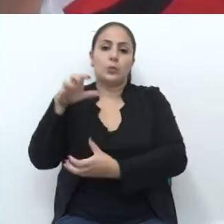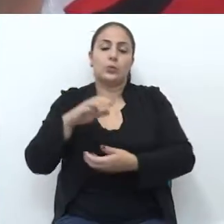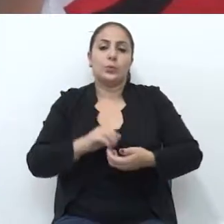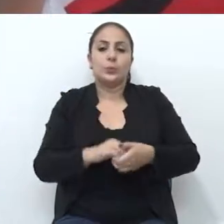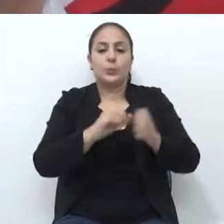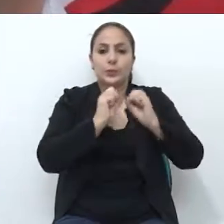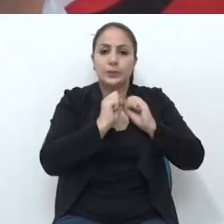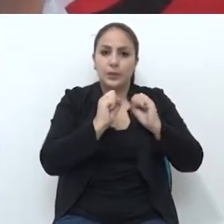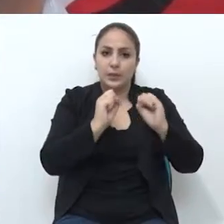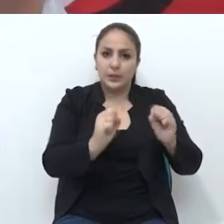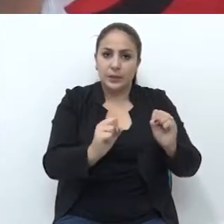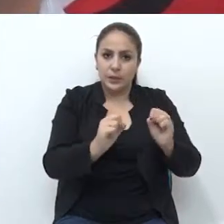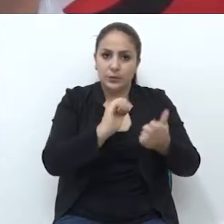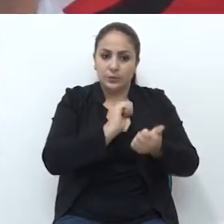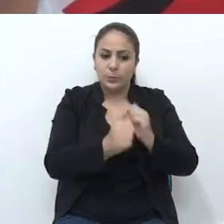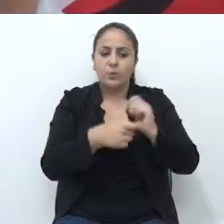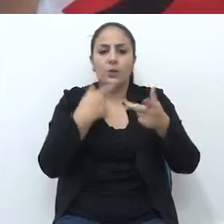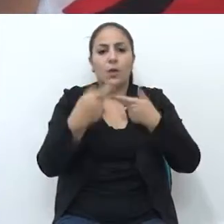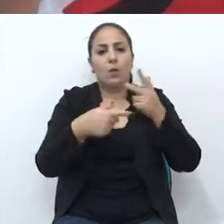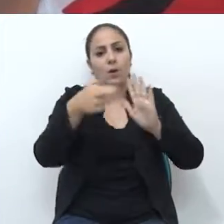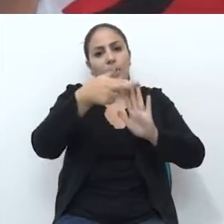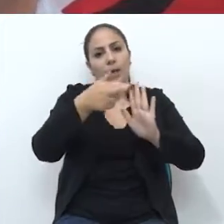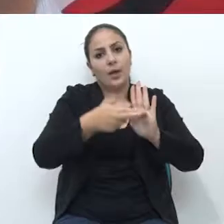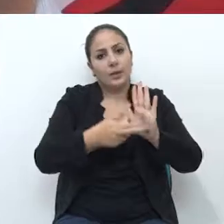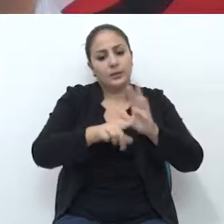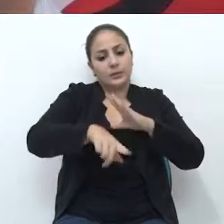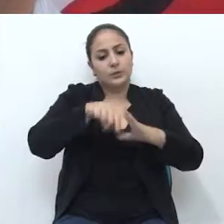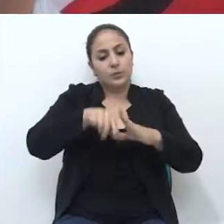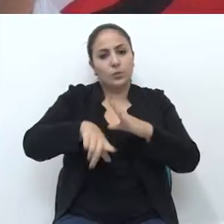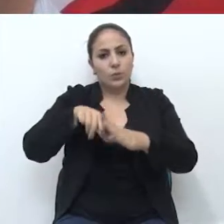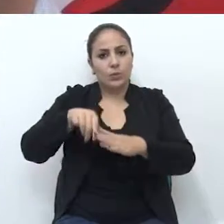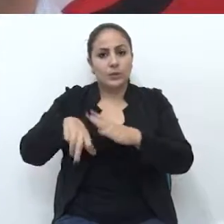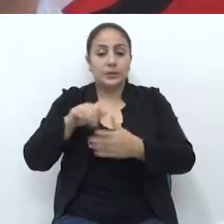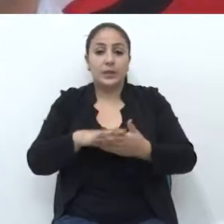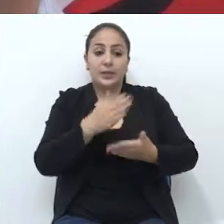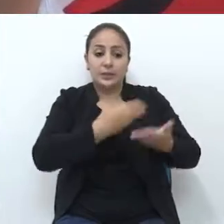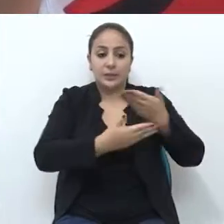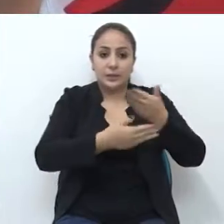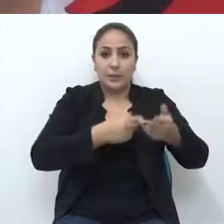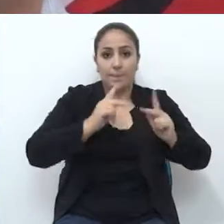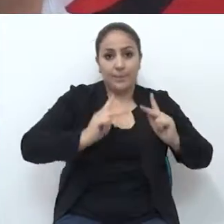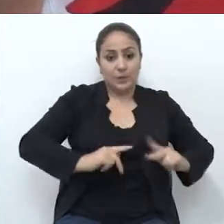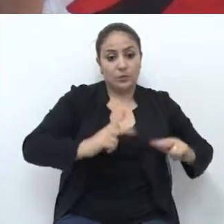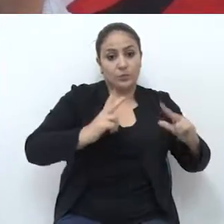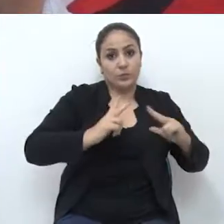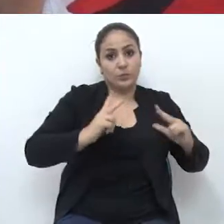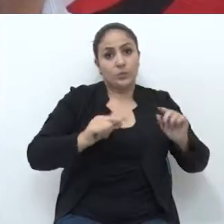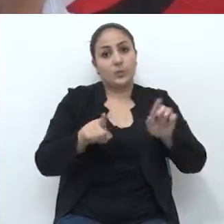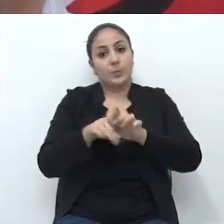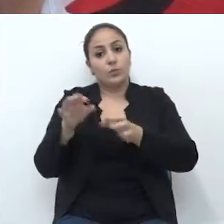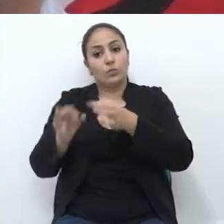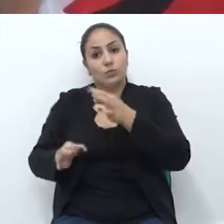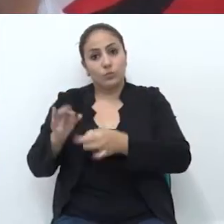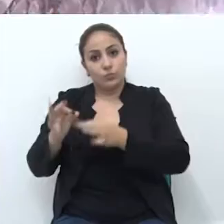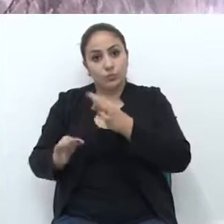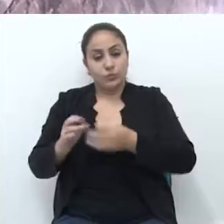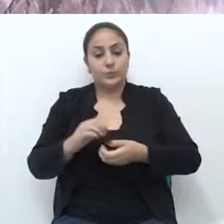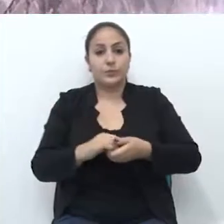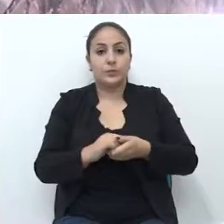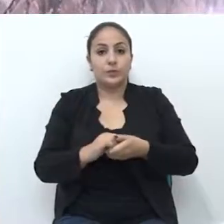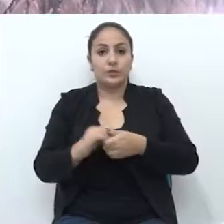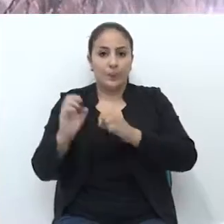secretário extraordinário de esportes explicou os critérios da seleção que contempla pessoas físicas e jurídicas.